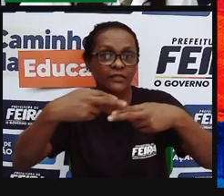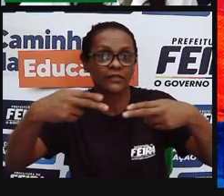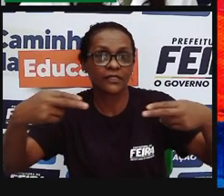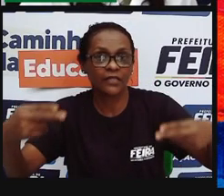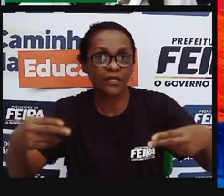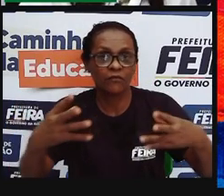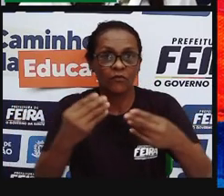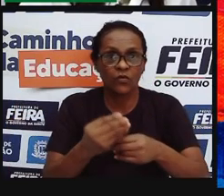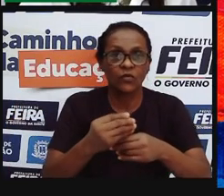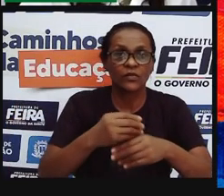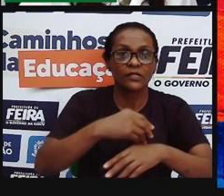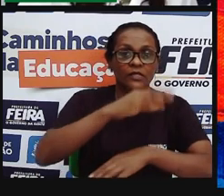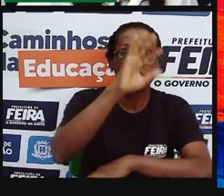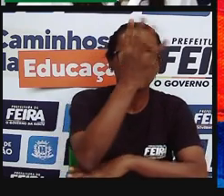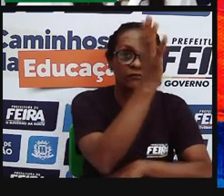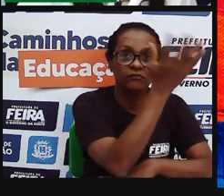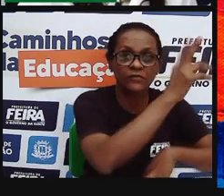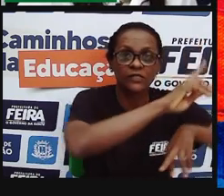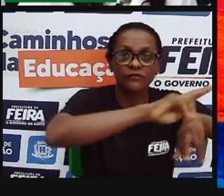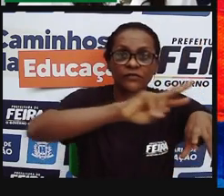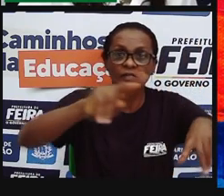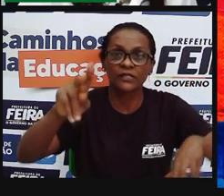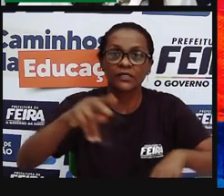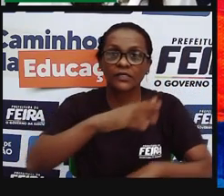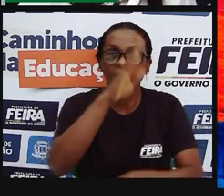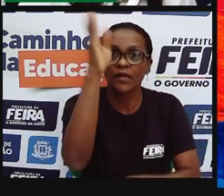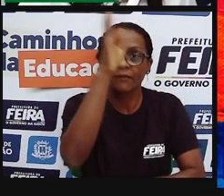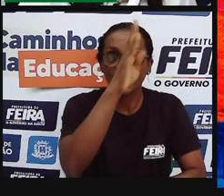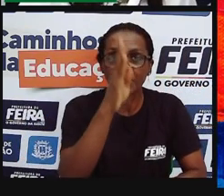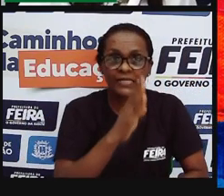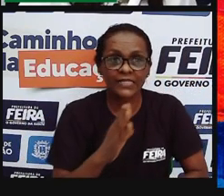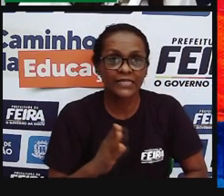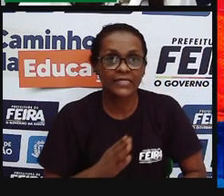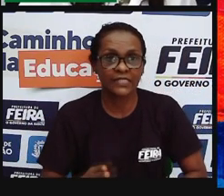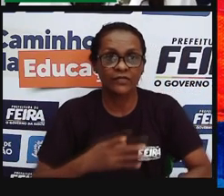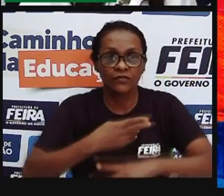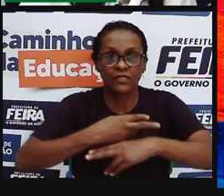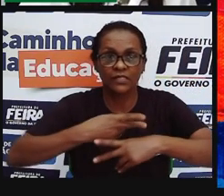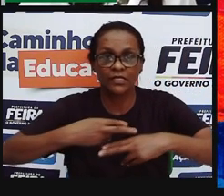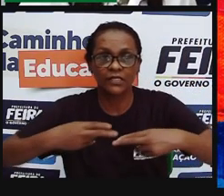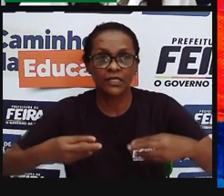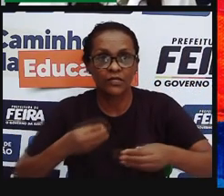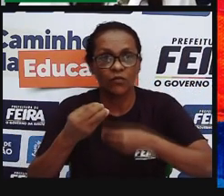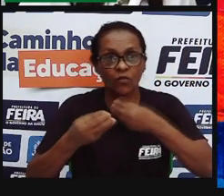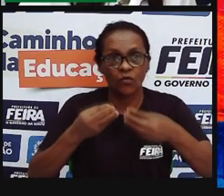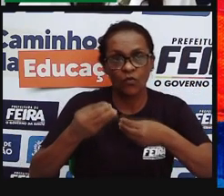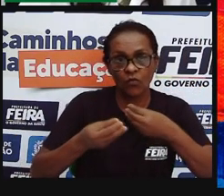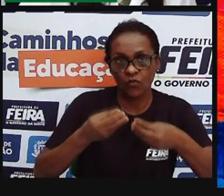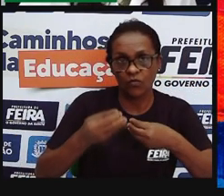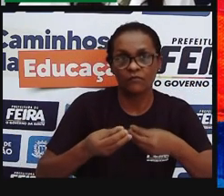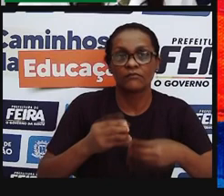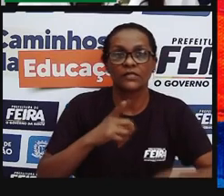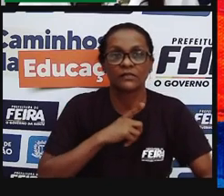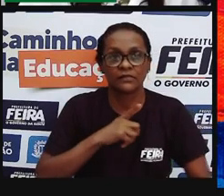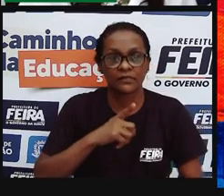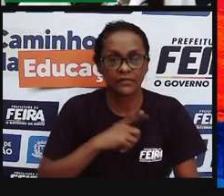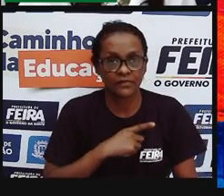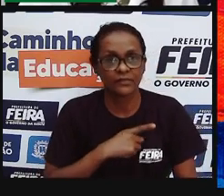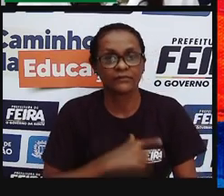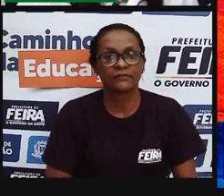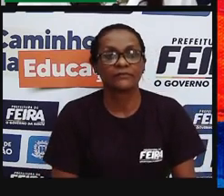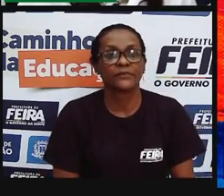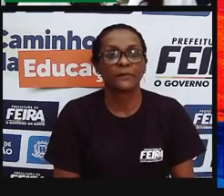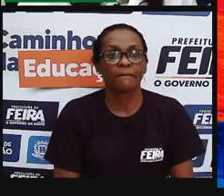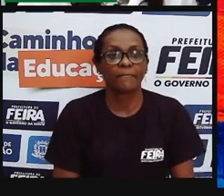ecossistemas brasileiros, correlacionando essas características, a flora e fauna, e a gente já viu, né? Que a